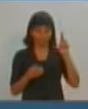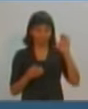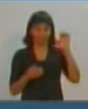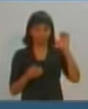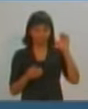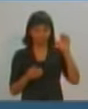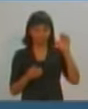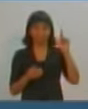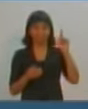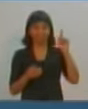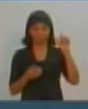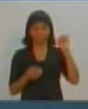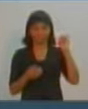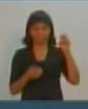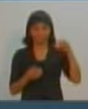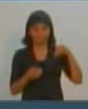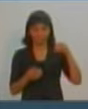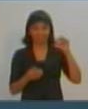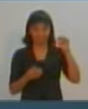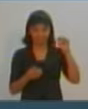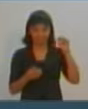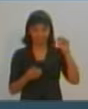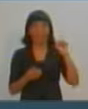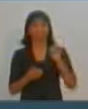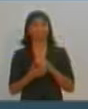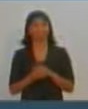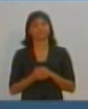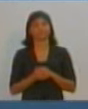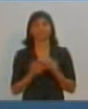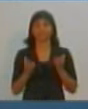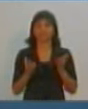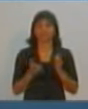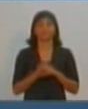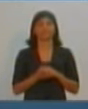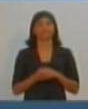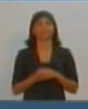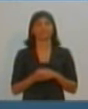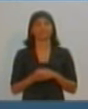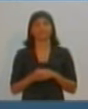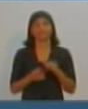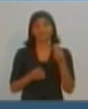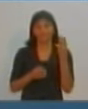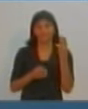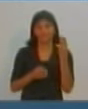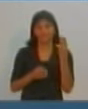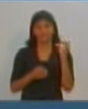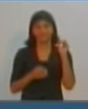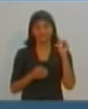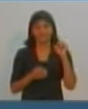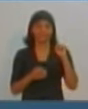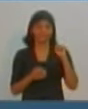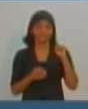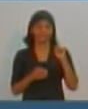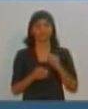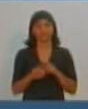ok? Regina Penati. Tá certo? Regina, você tem então 30 segundos para perguntar.